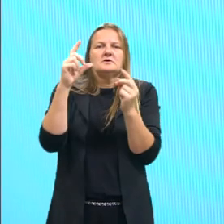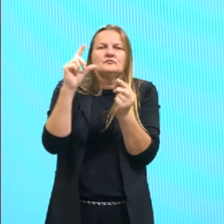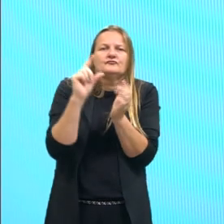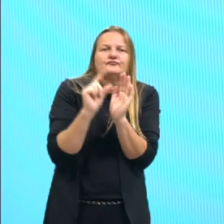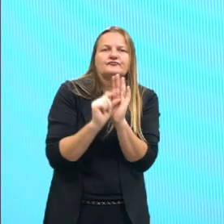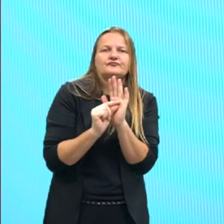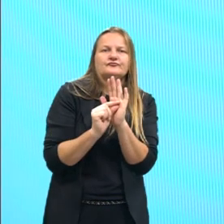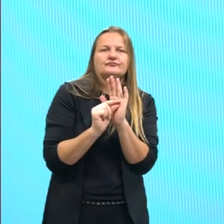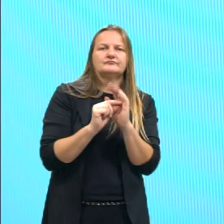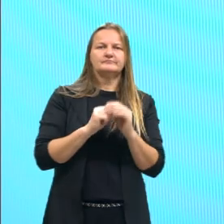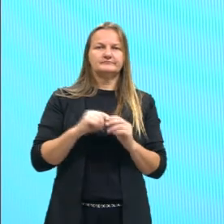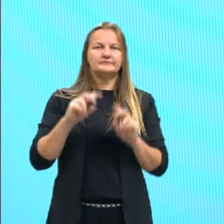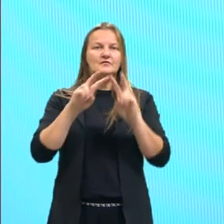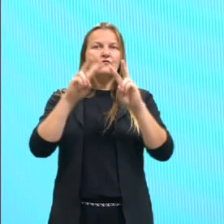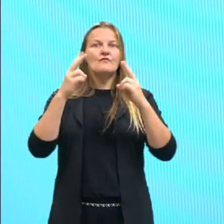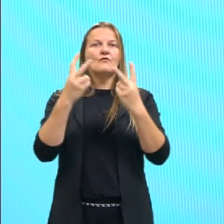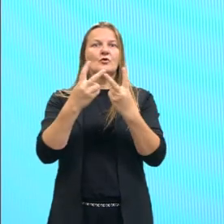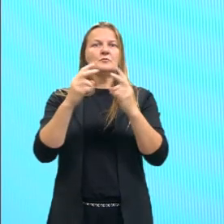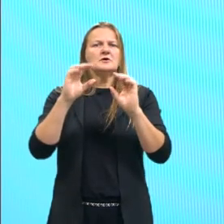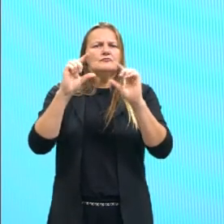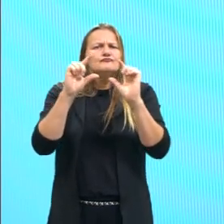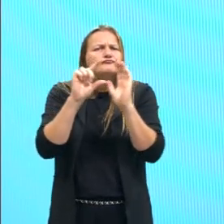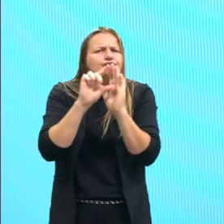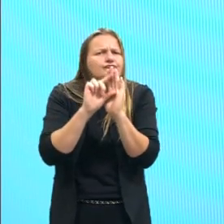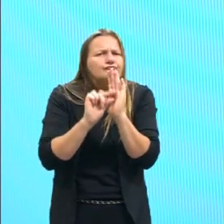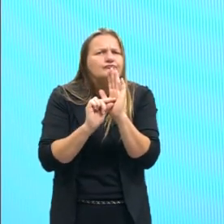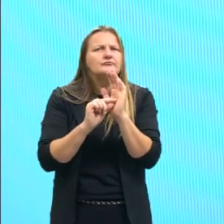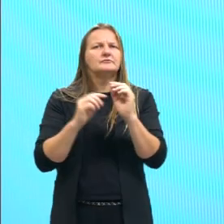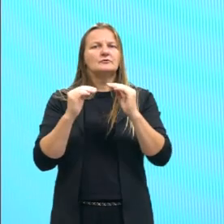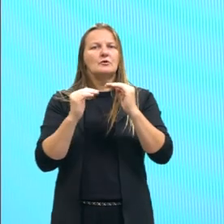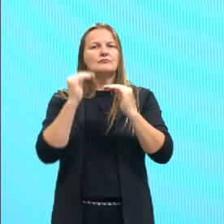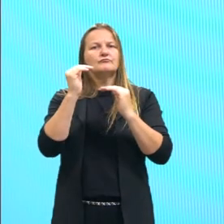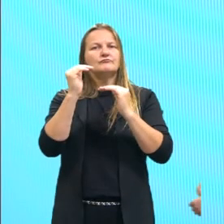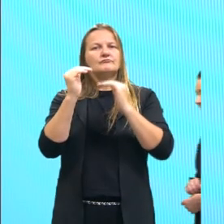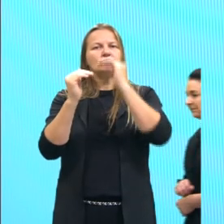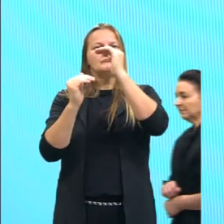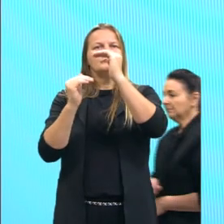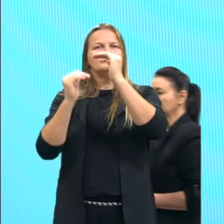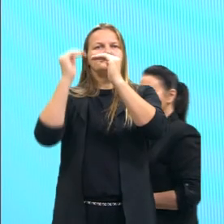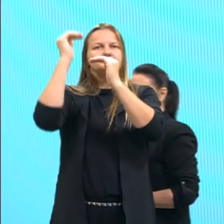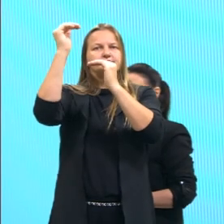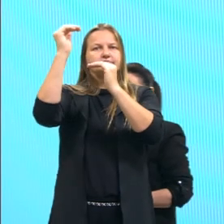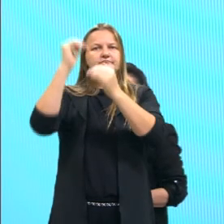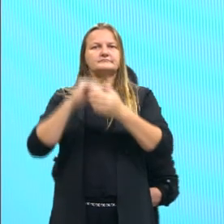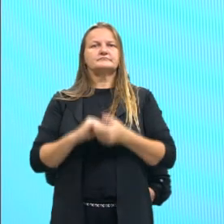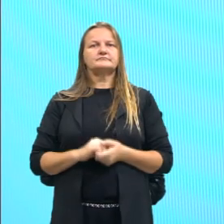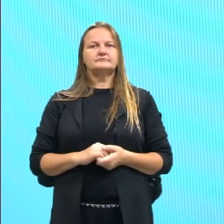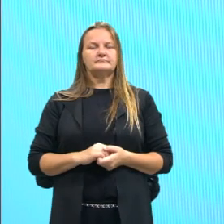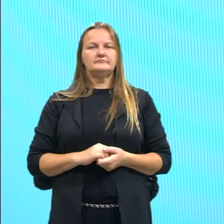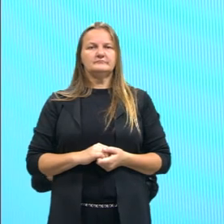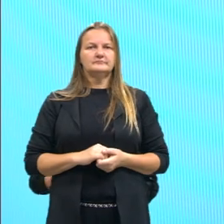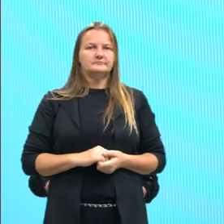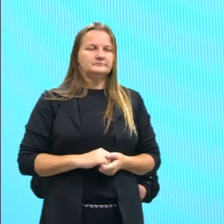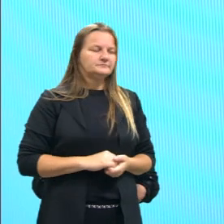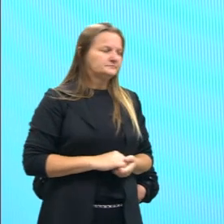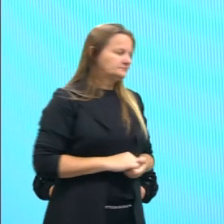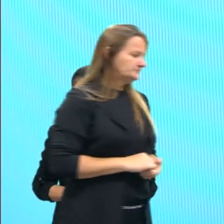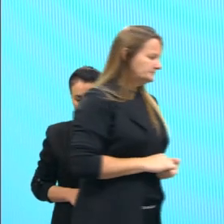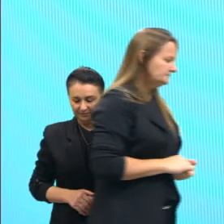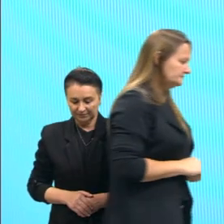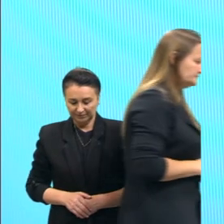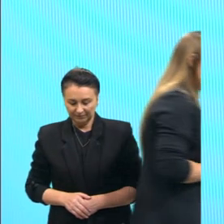temperatura menor, o volume vai ser menor, então nós temos esses degraus aqui, certo, gurizada? Entre as, as, as,